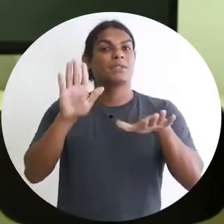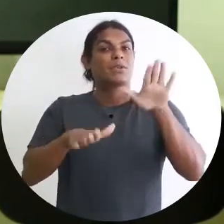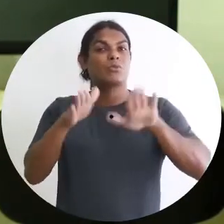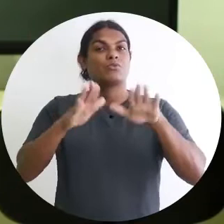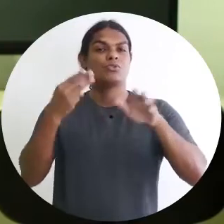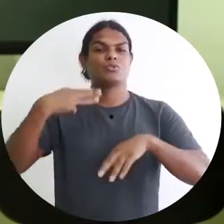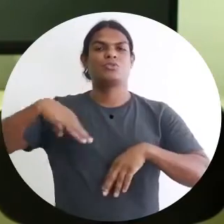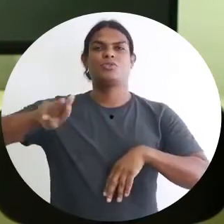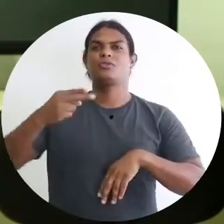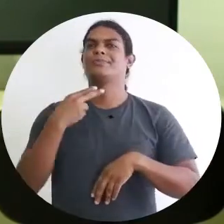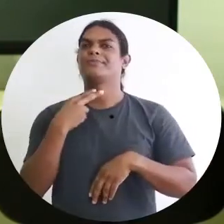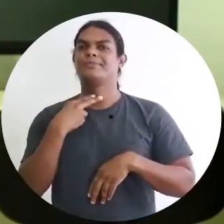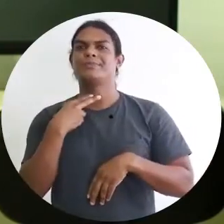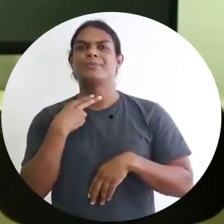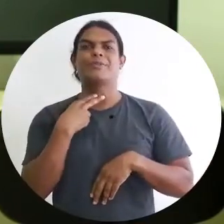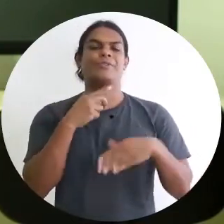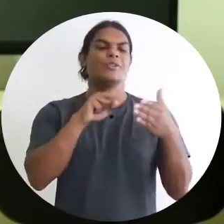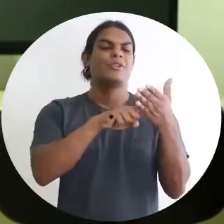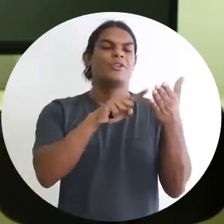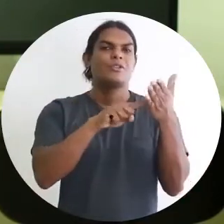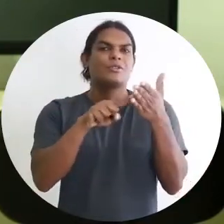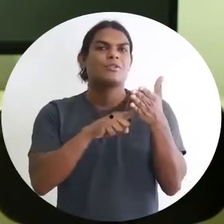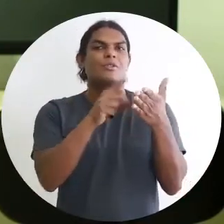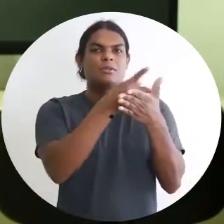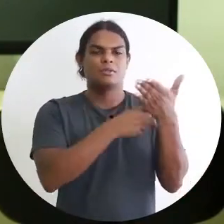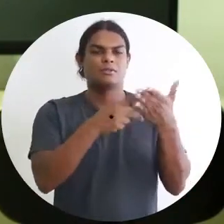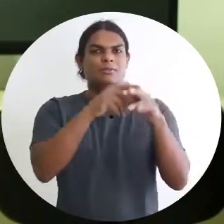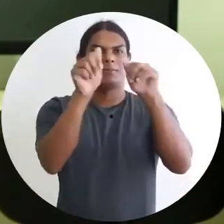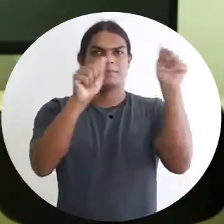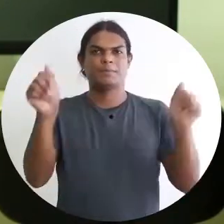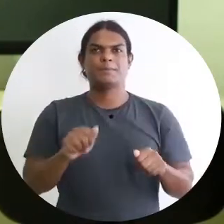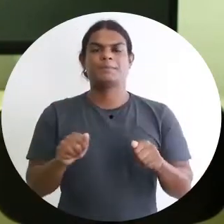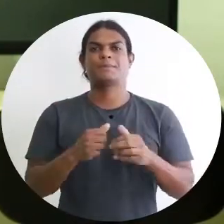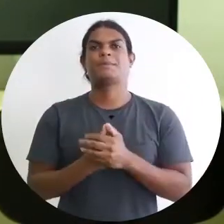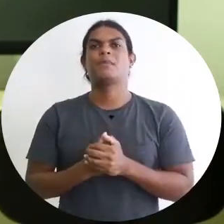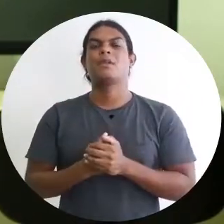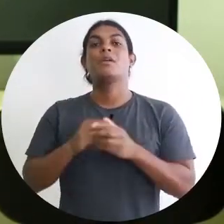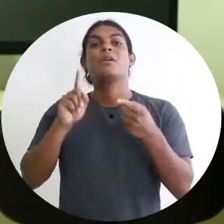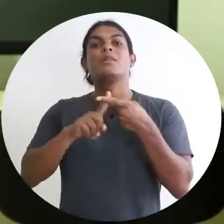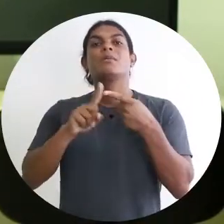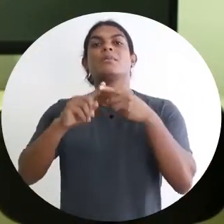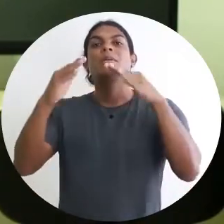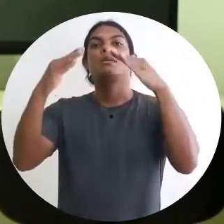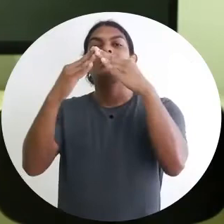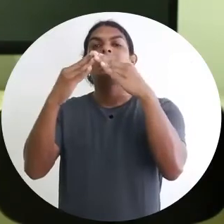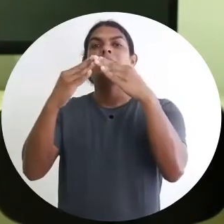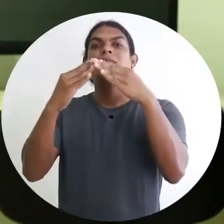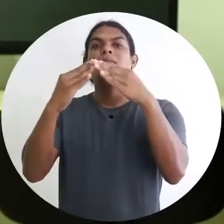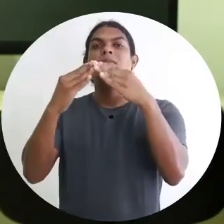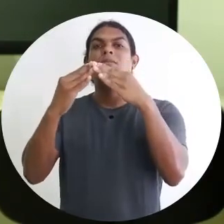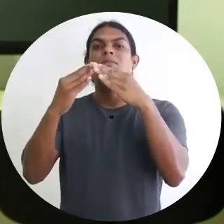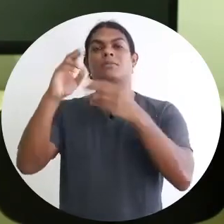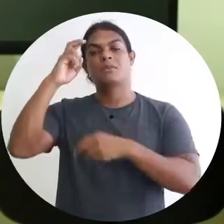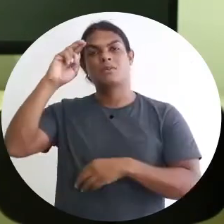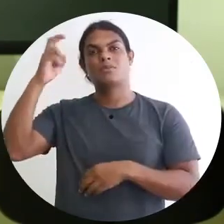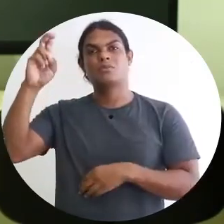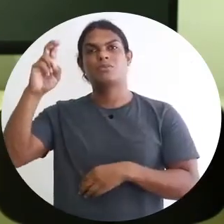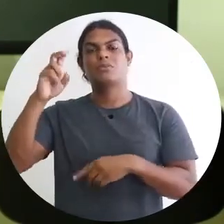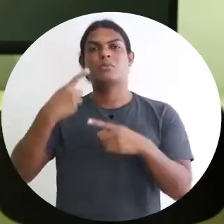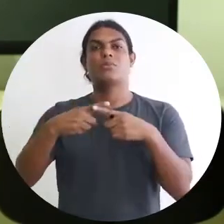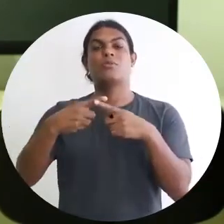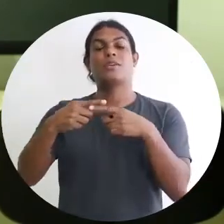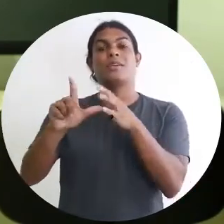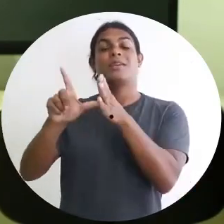Além da Casa da Cultura, que é um espaço que é conhecido como um espaço de prisão, que antigamente era